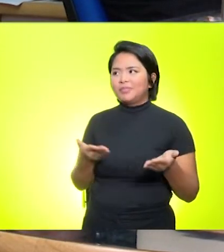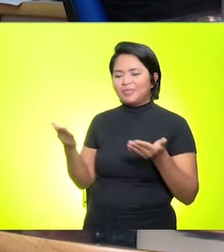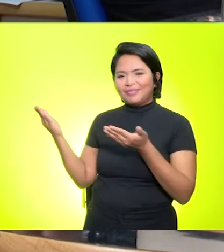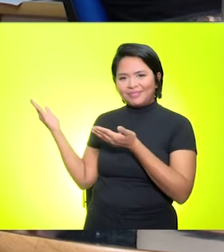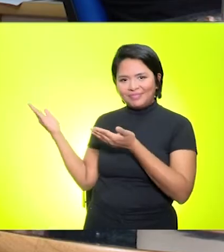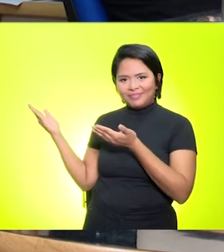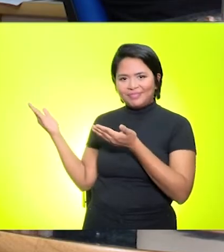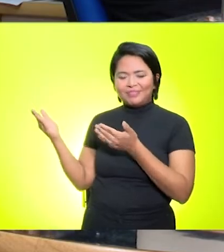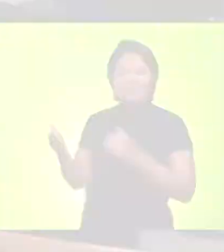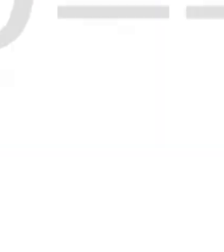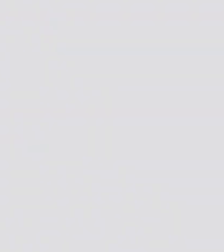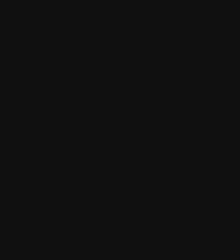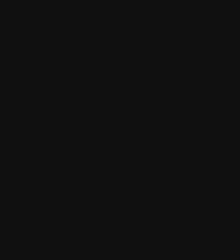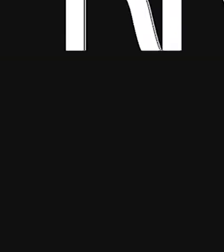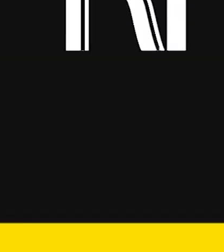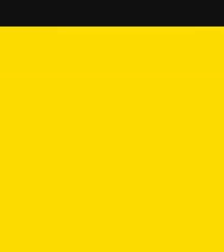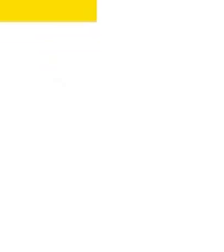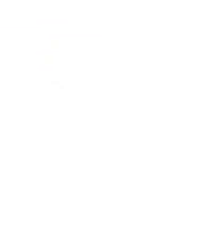UFRR.br.